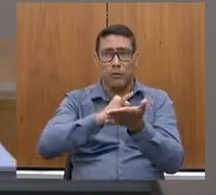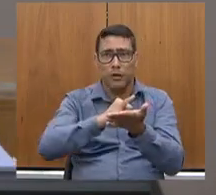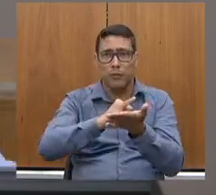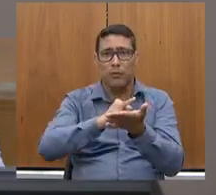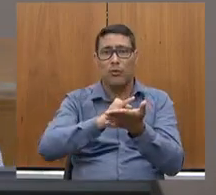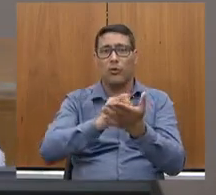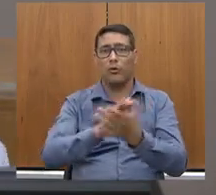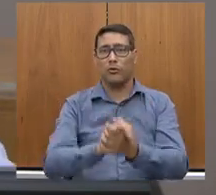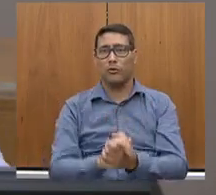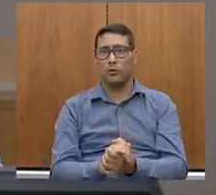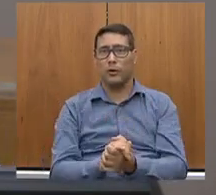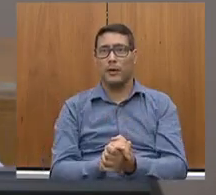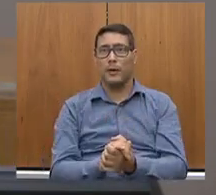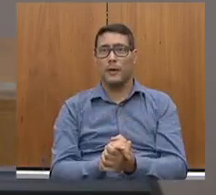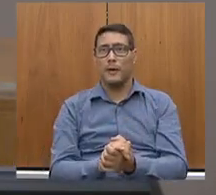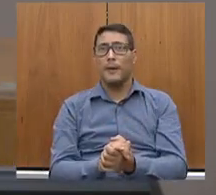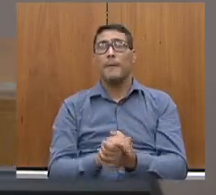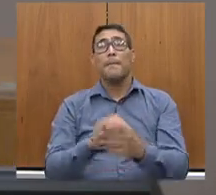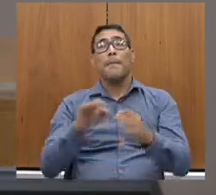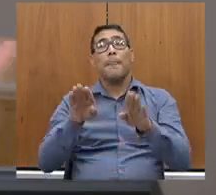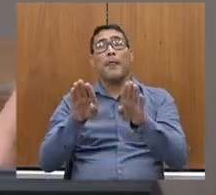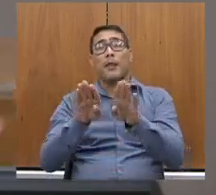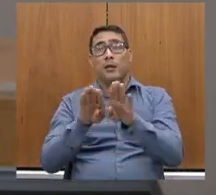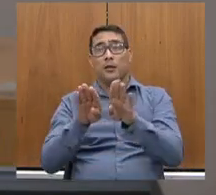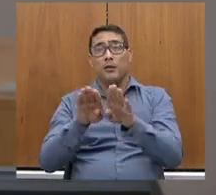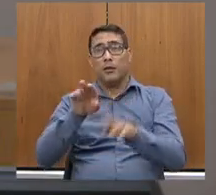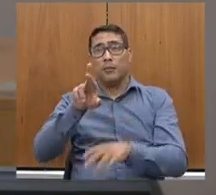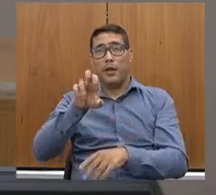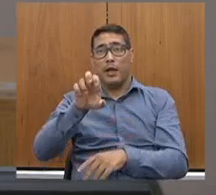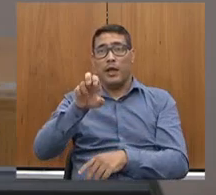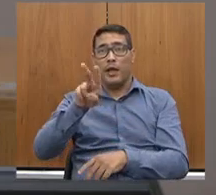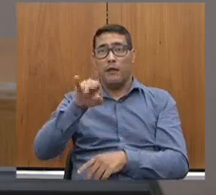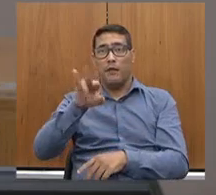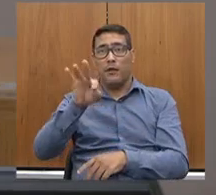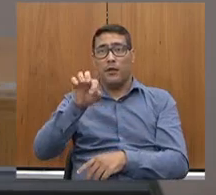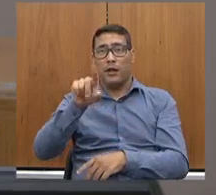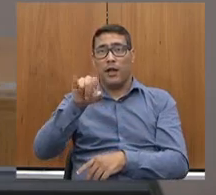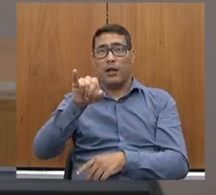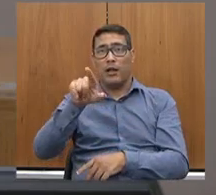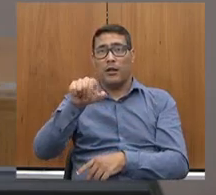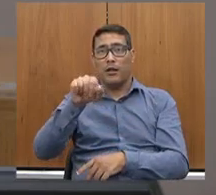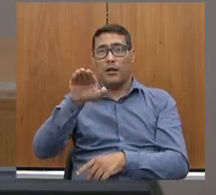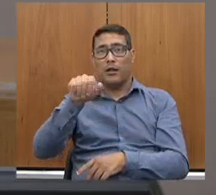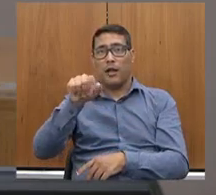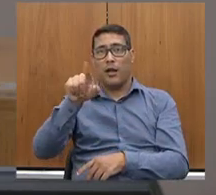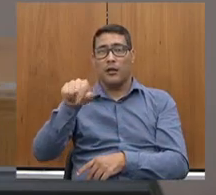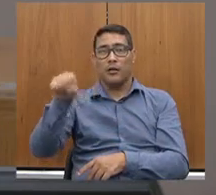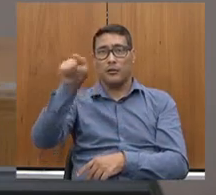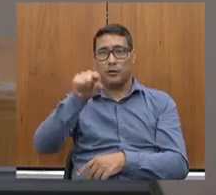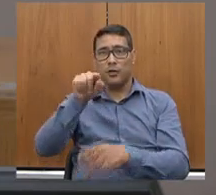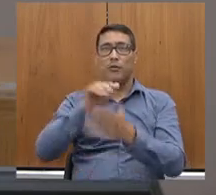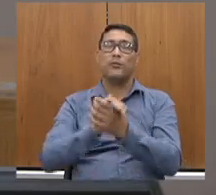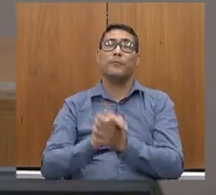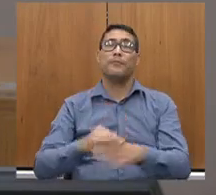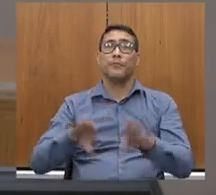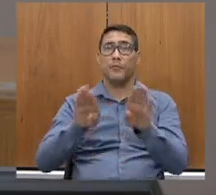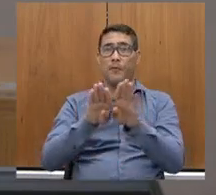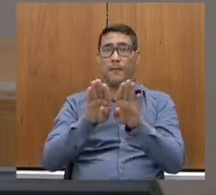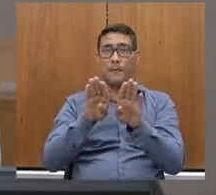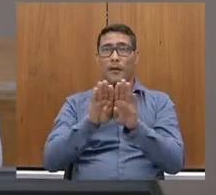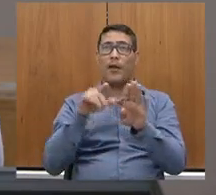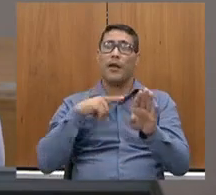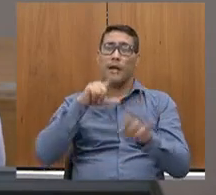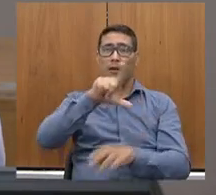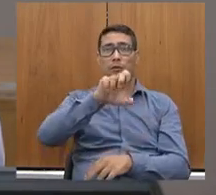diria, revitalização da região da Pampulha. Então, acho que esse é um